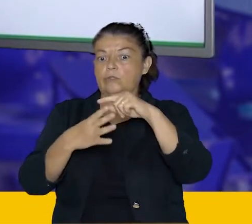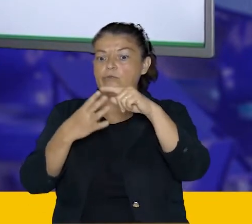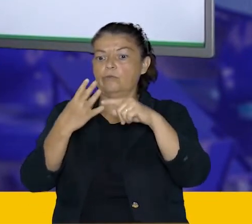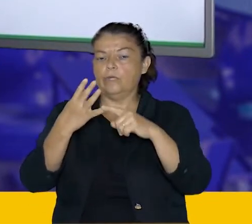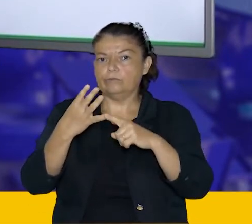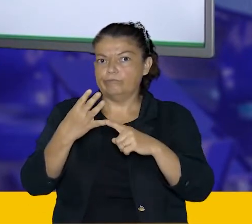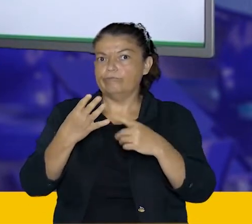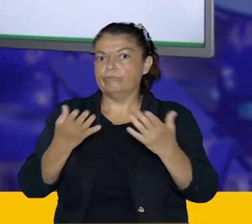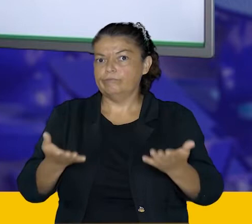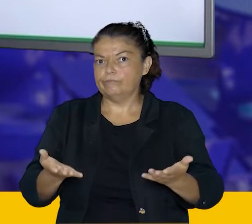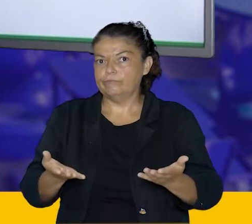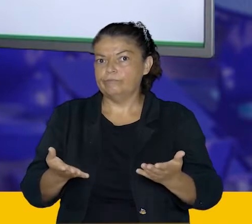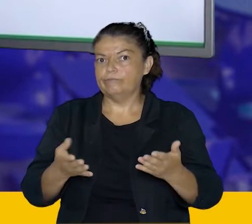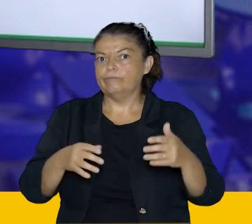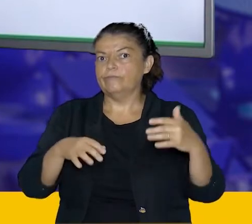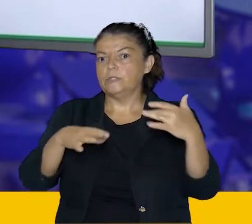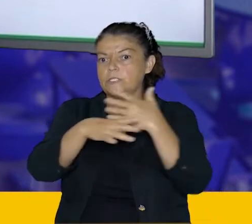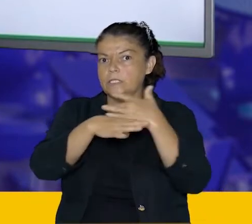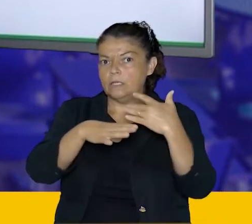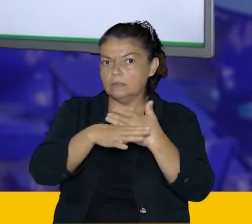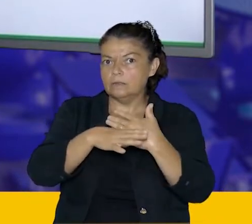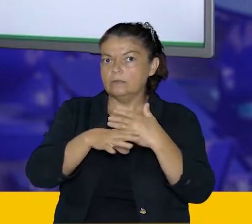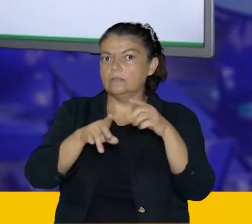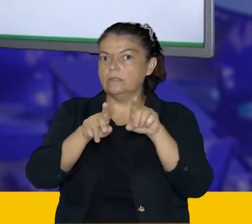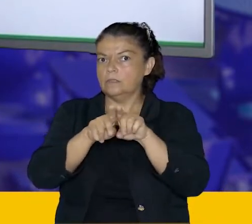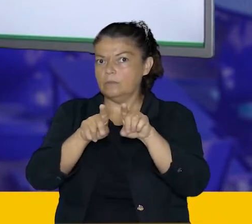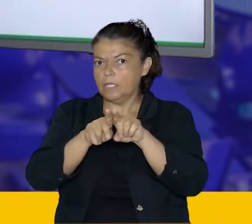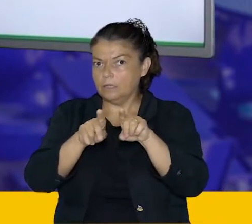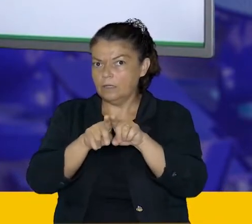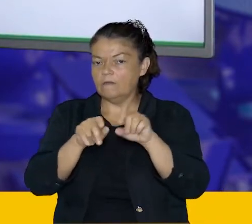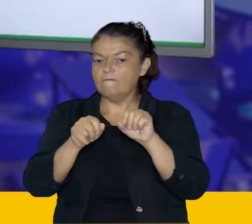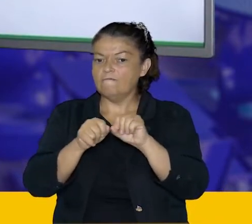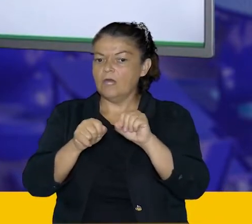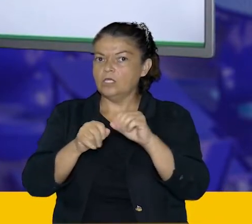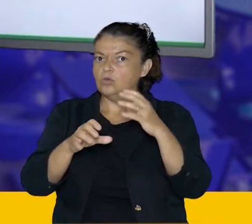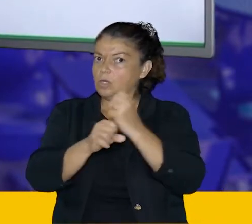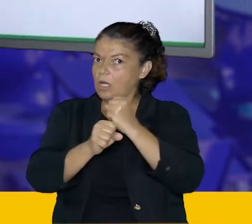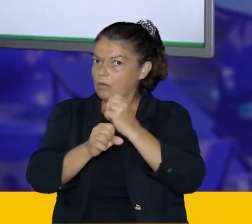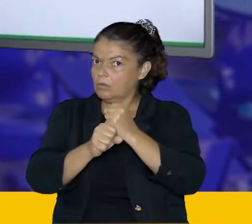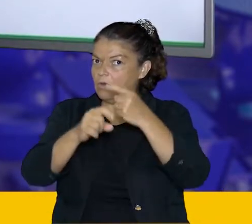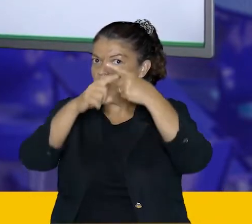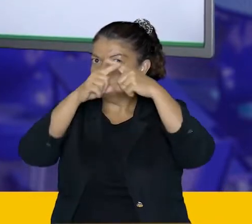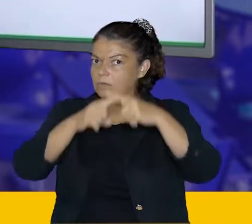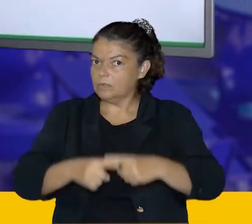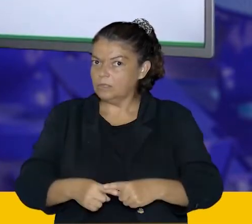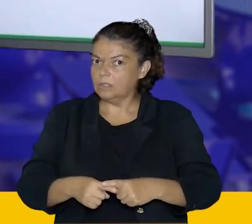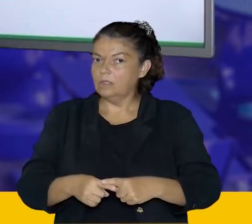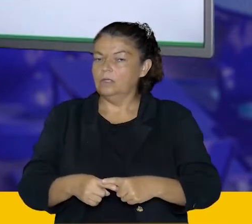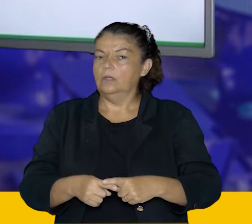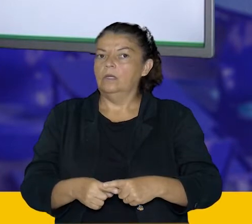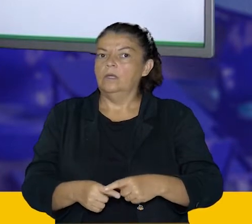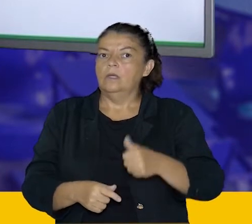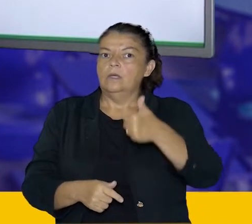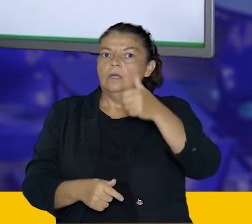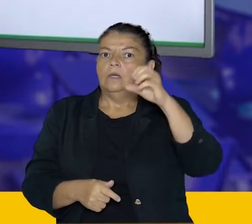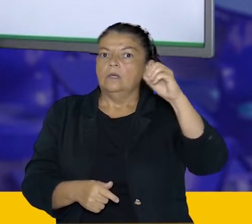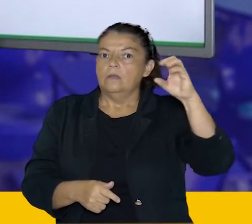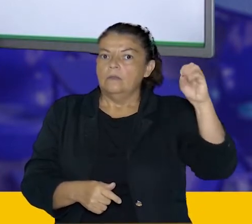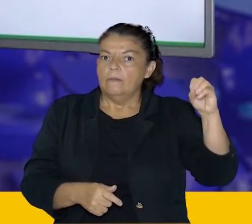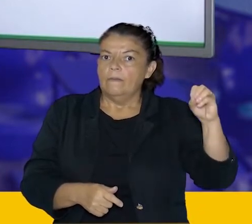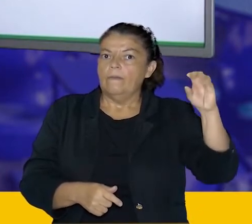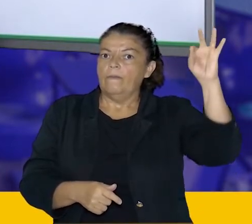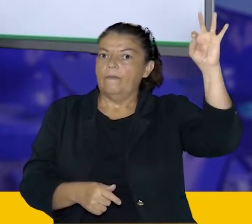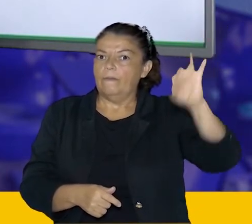casos. Não é isso? Então a gente faz a razão entre 4 e 87 multiplicando por 100 e obtém a